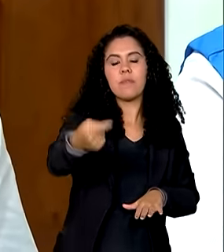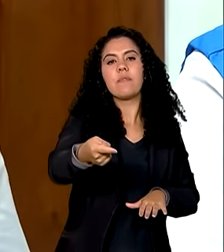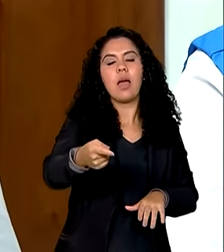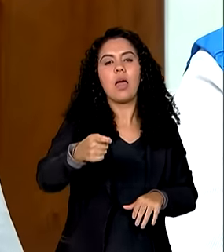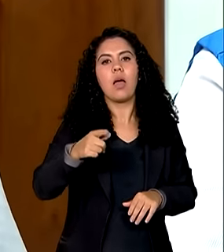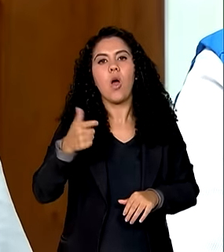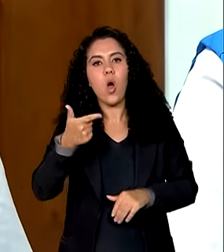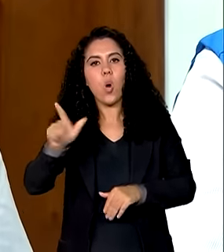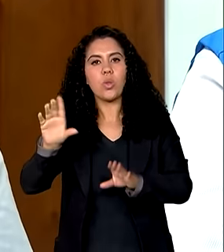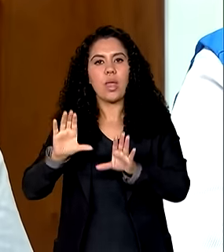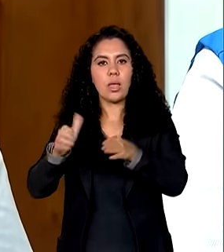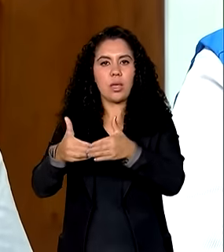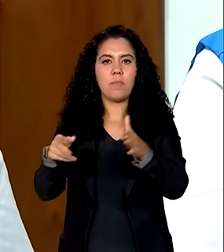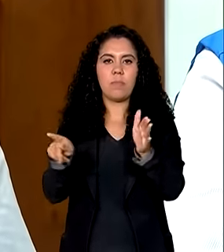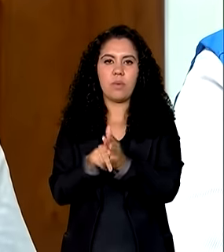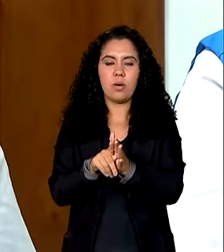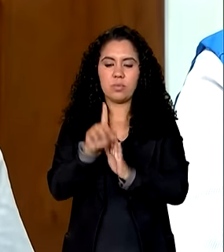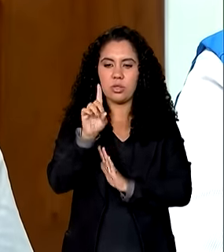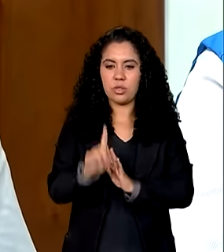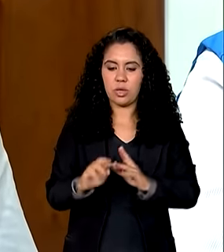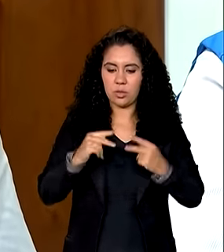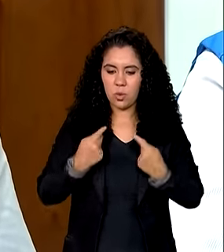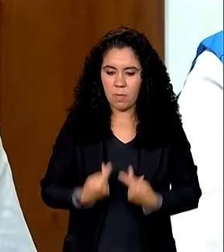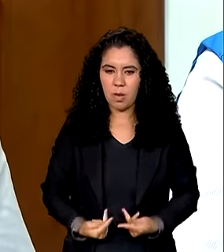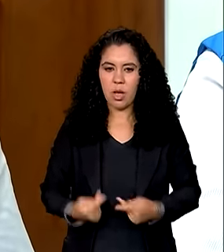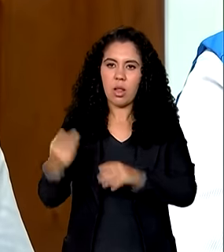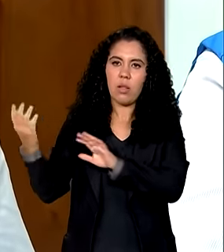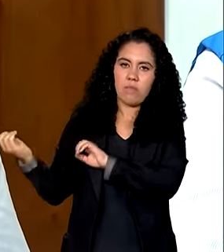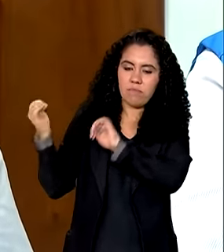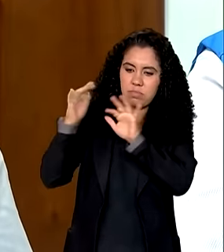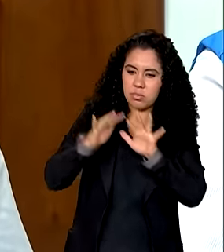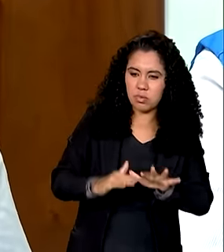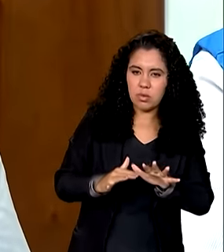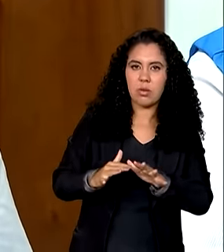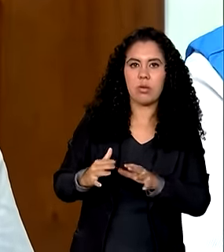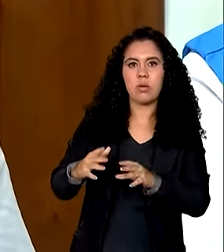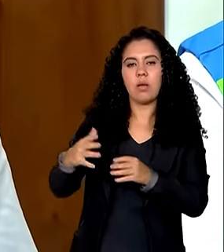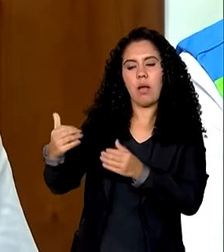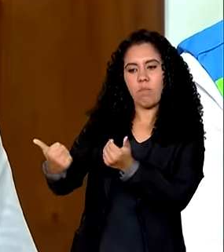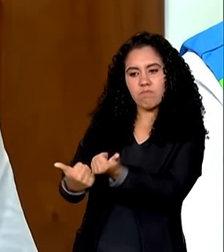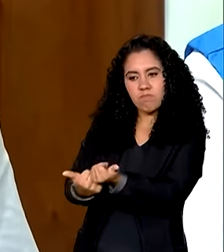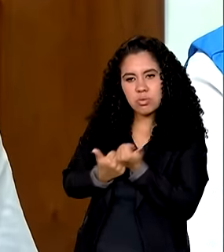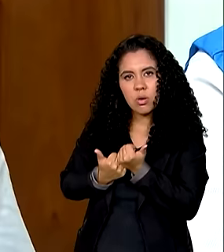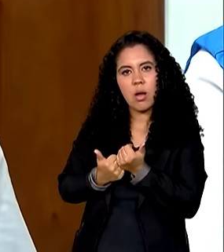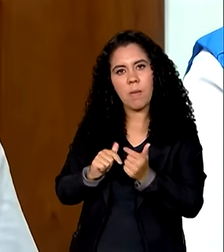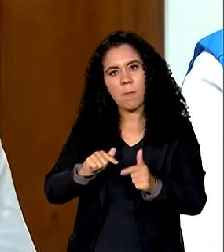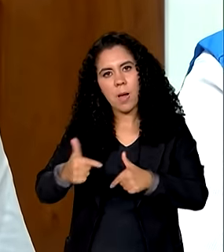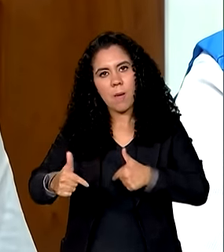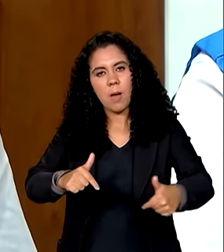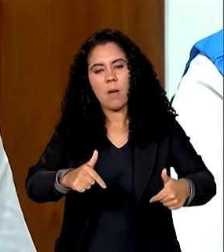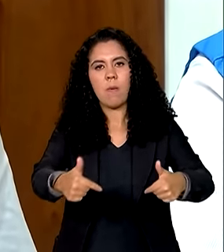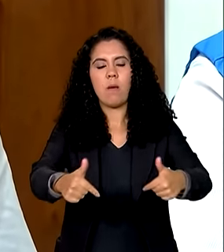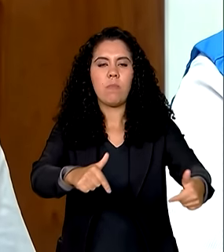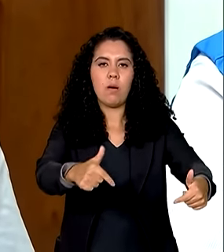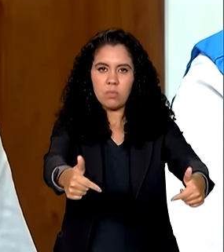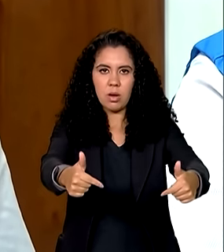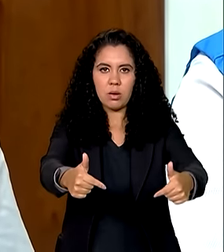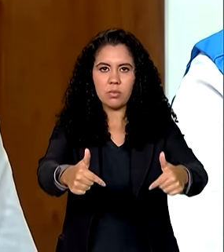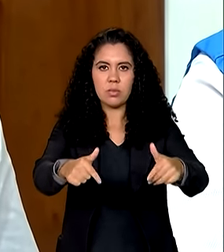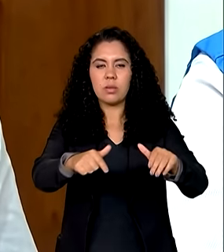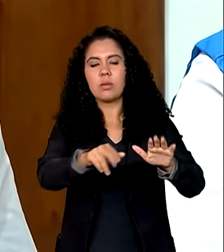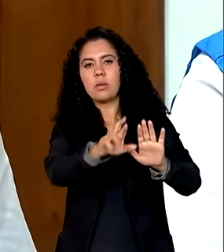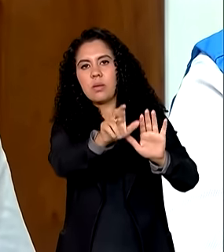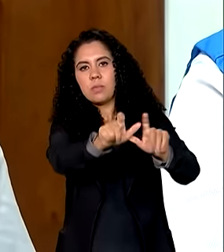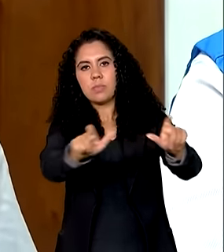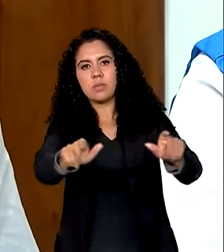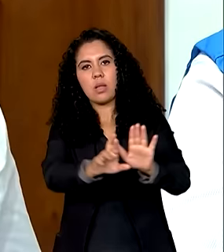equipes do Ministério de Direitos Humanos também irão se somar aos esforços aqui já empreendidos pelo restante das autoridades